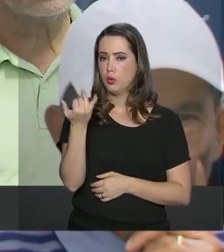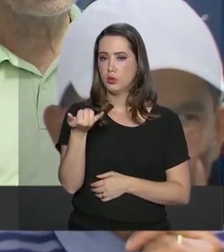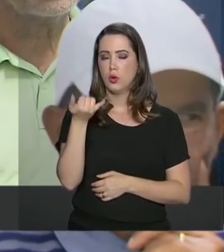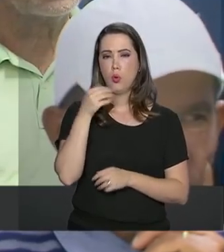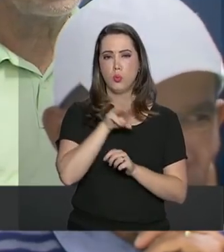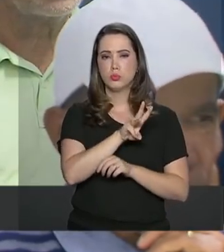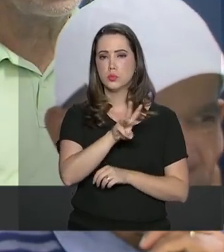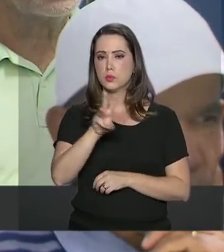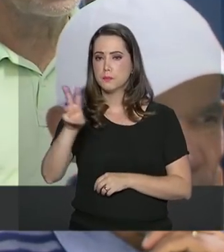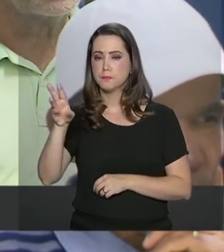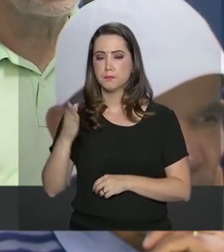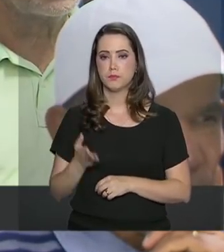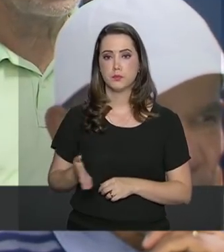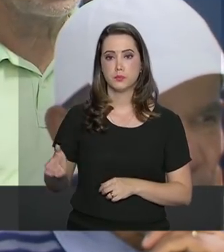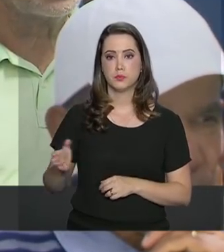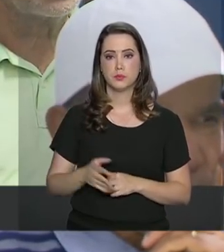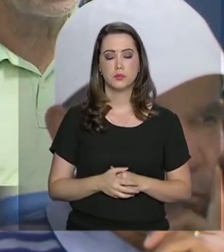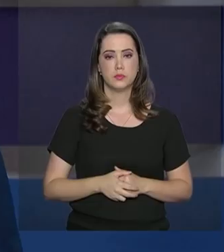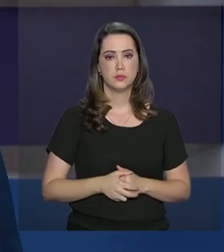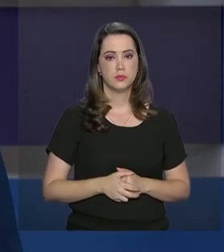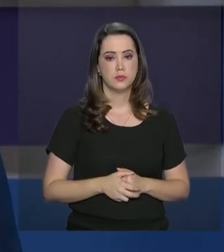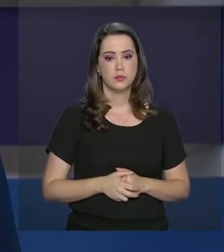entrar no portal meu INSS.